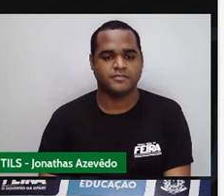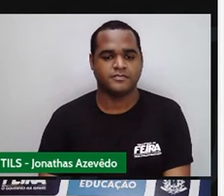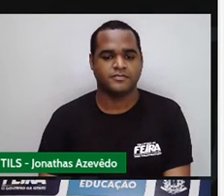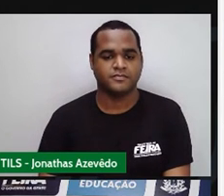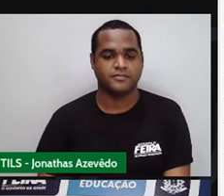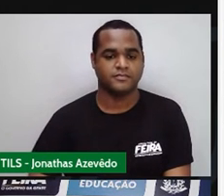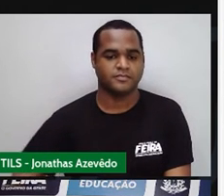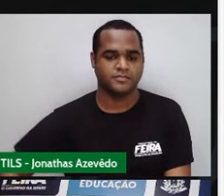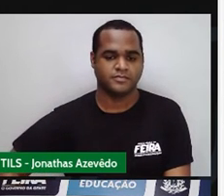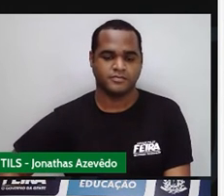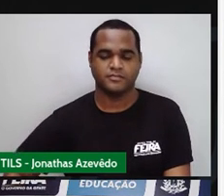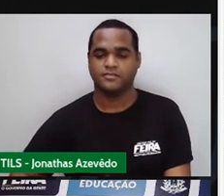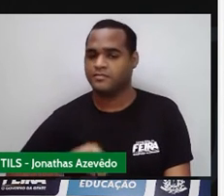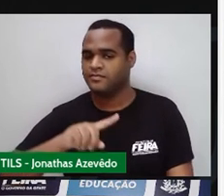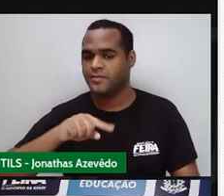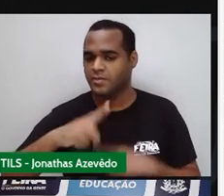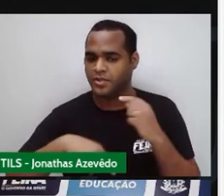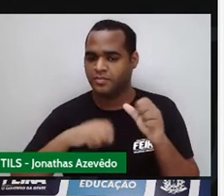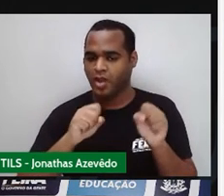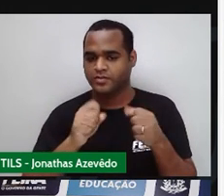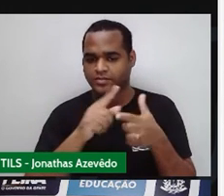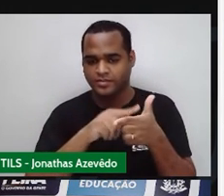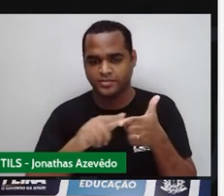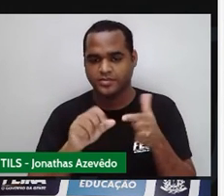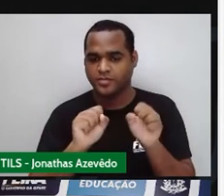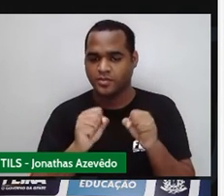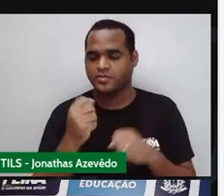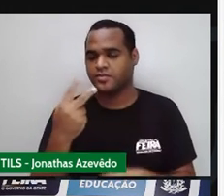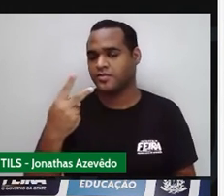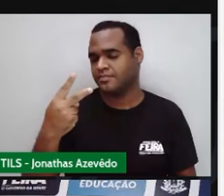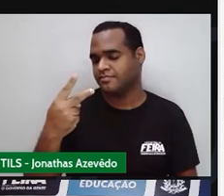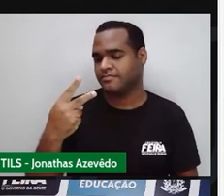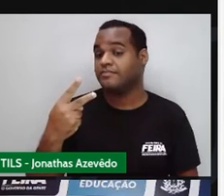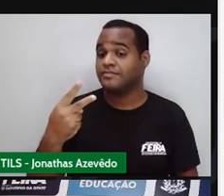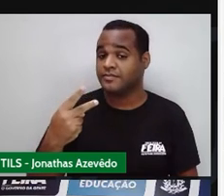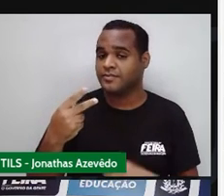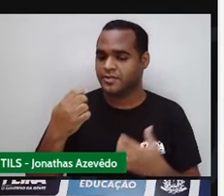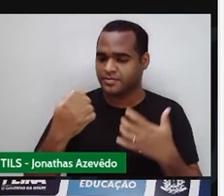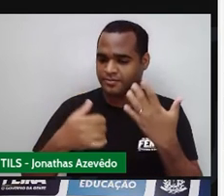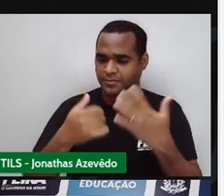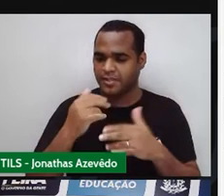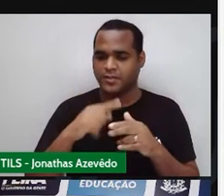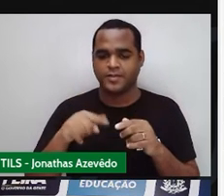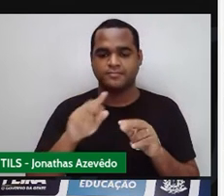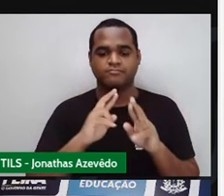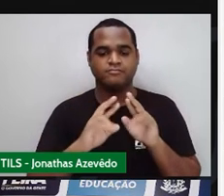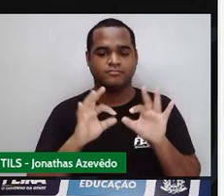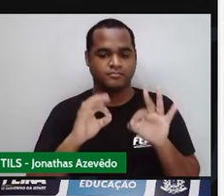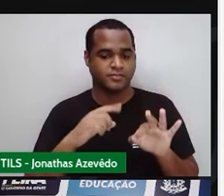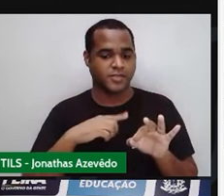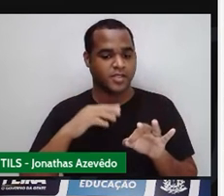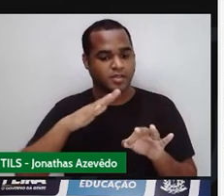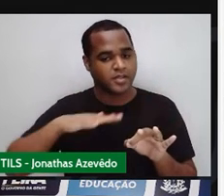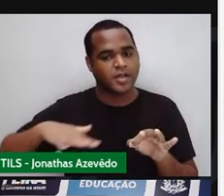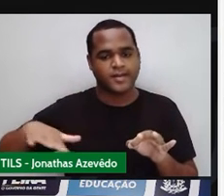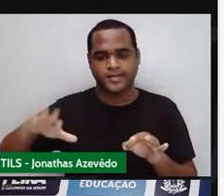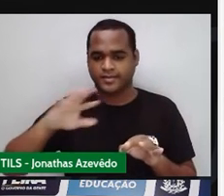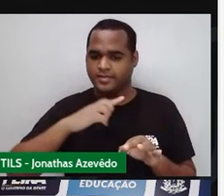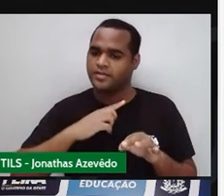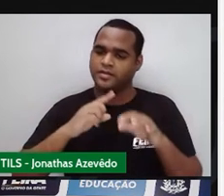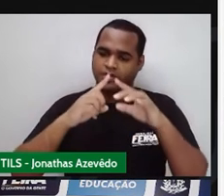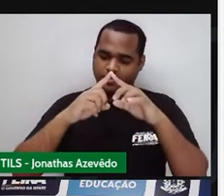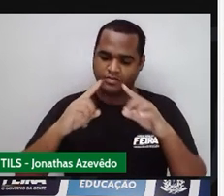E depois divide por 2. Foi dessa forma que a gente calculou a área dos triângulos. Deixa eu só